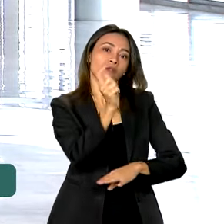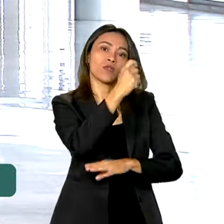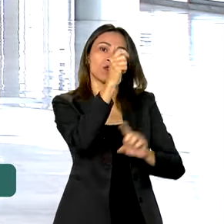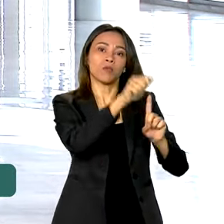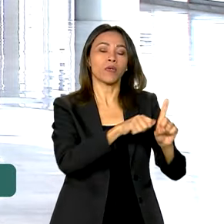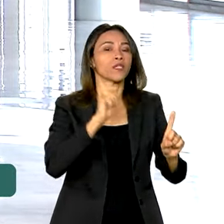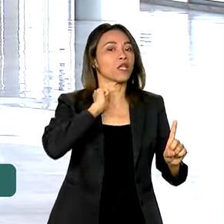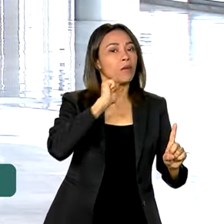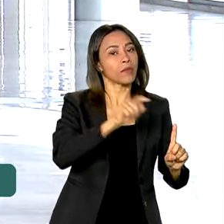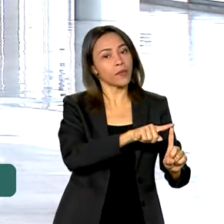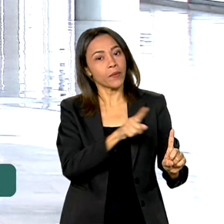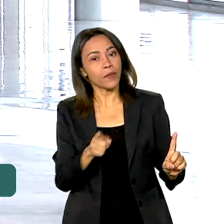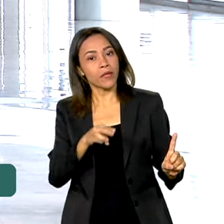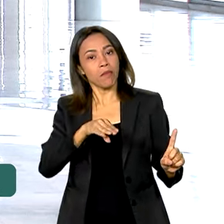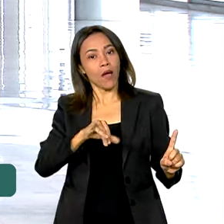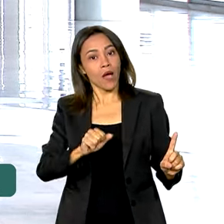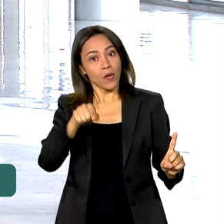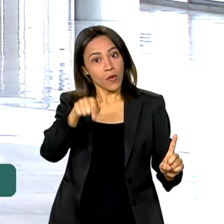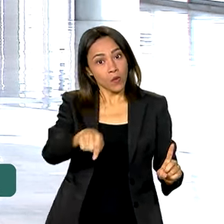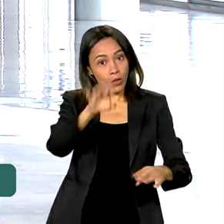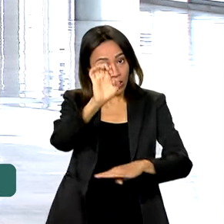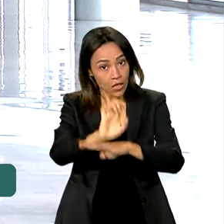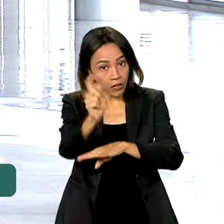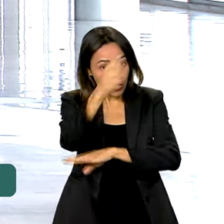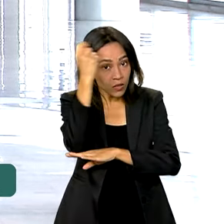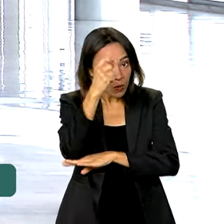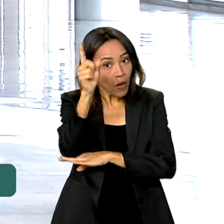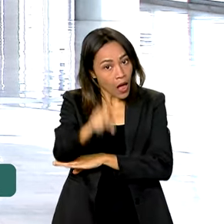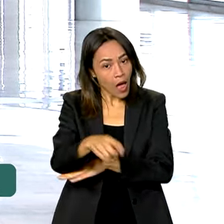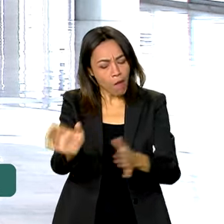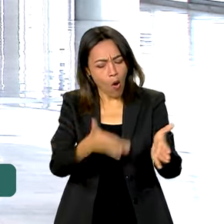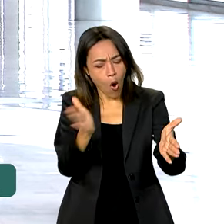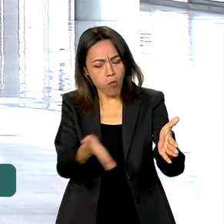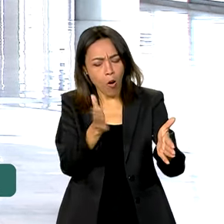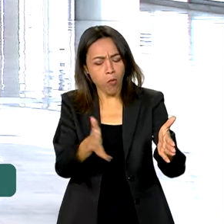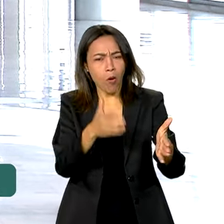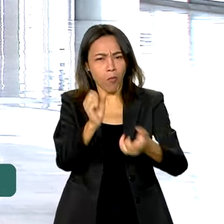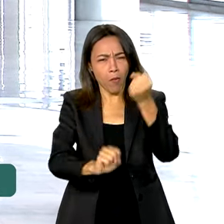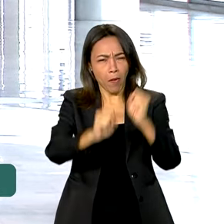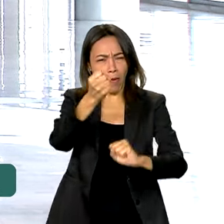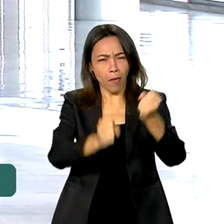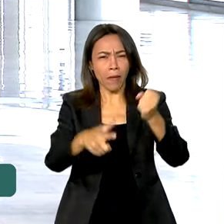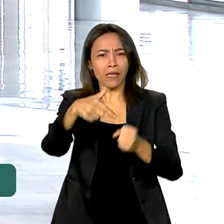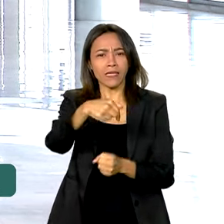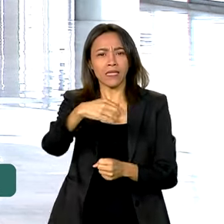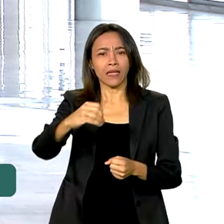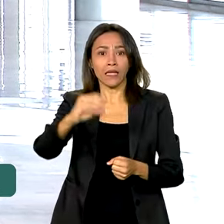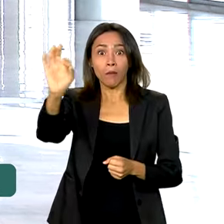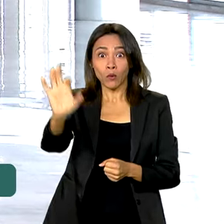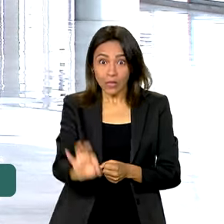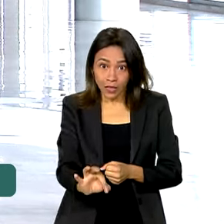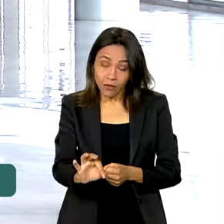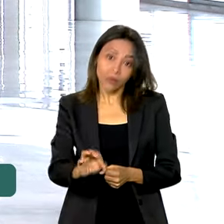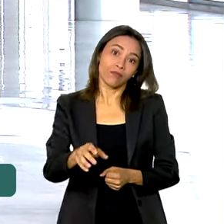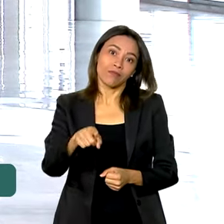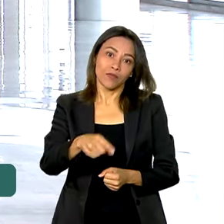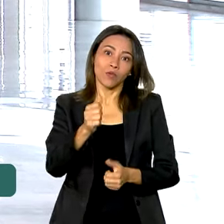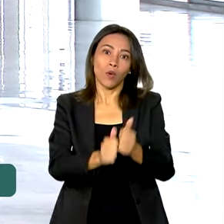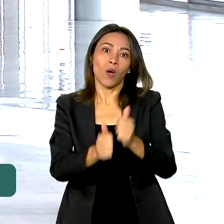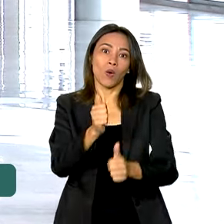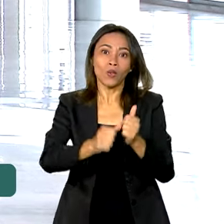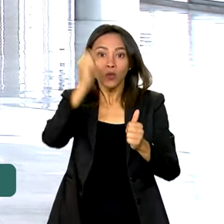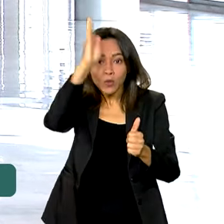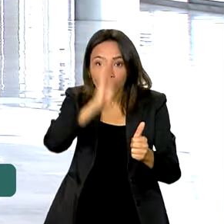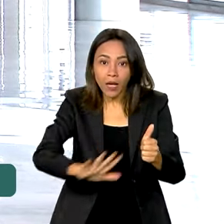e maio. O Estado produz mais de 70% do arroz consumido nacionalmente. Ainda segundo o